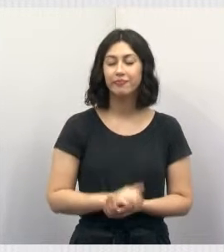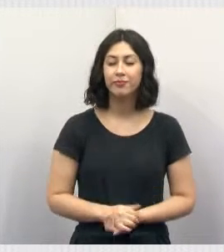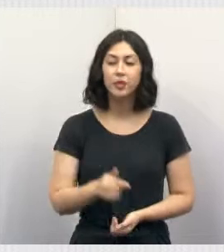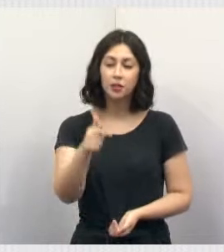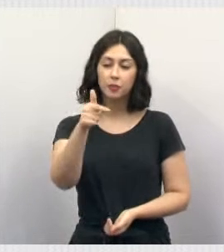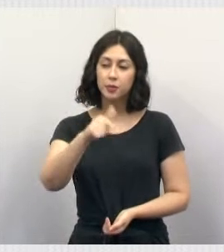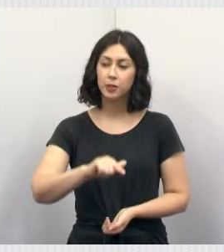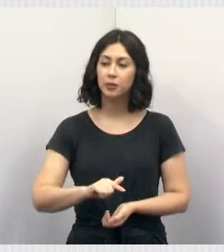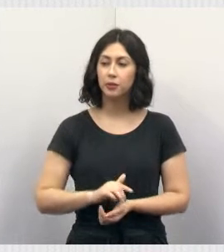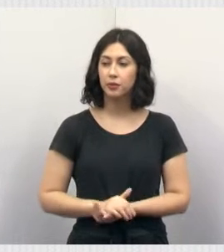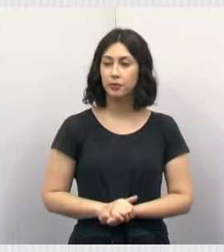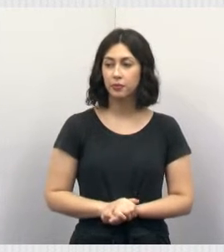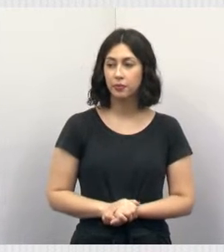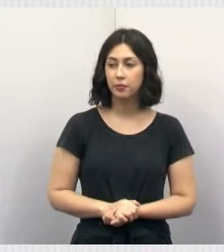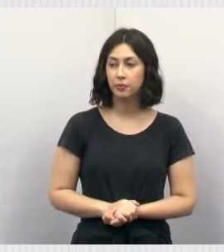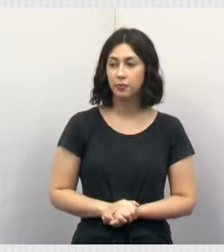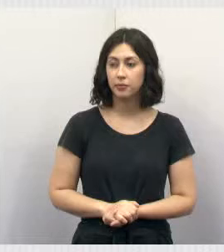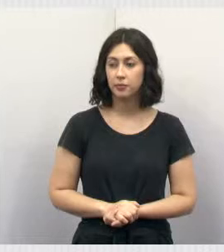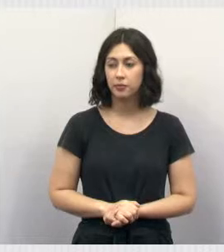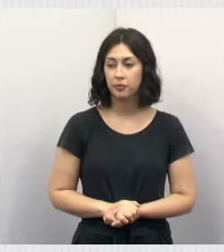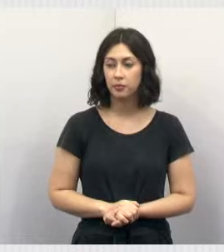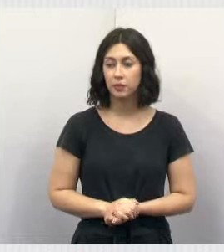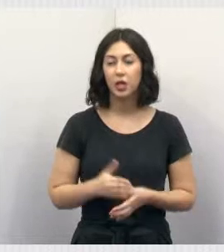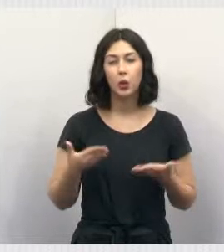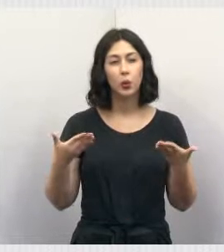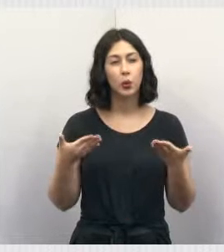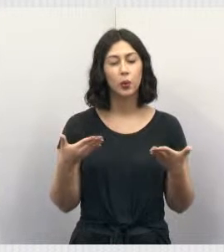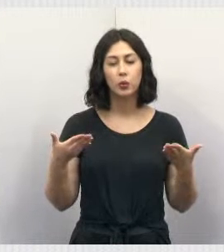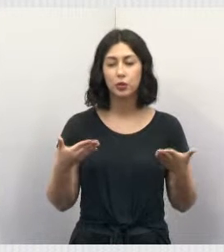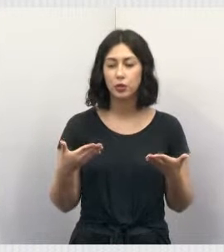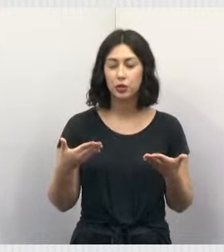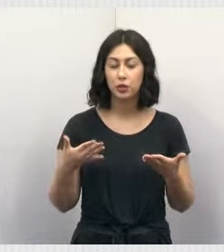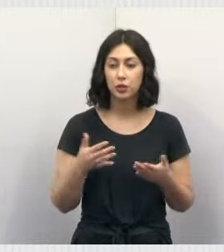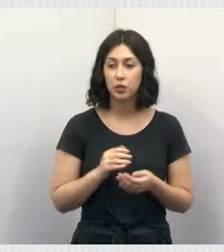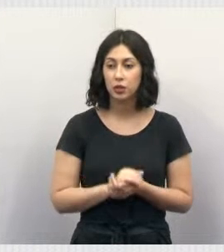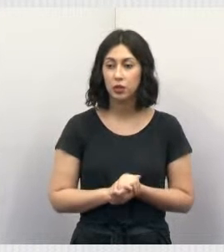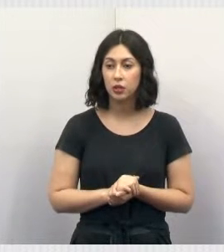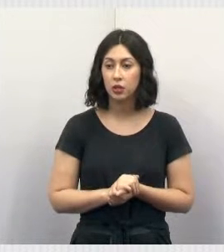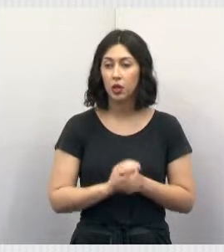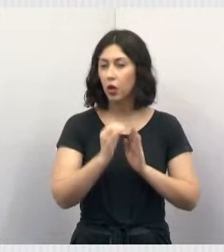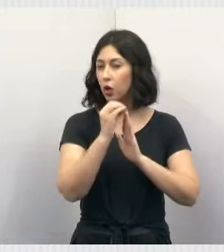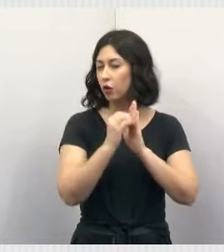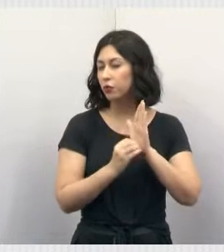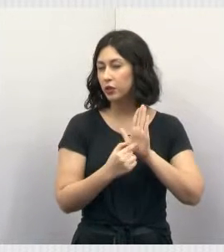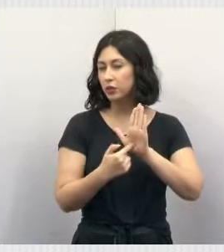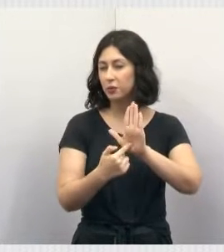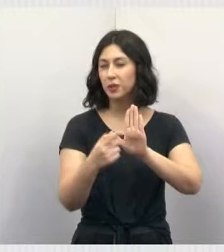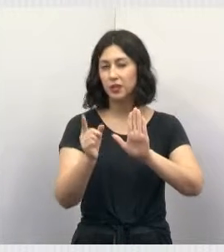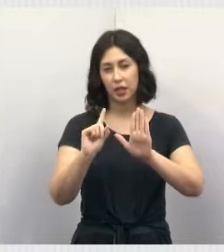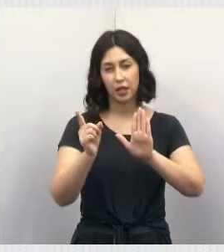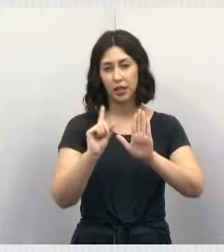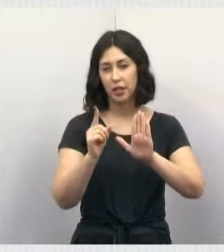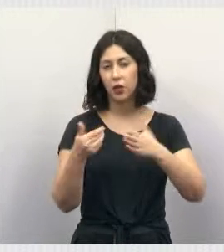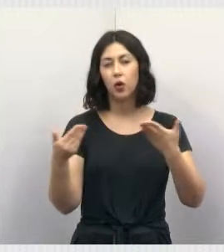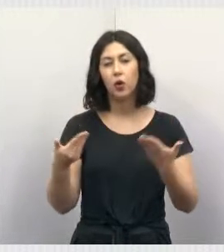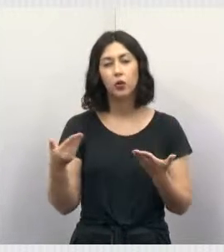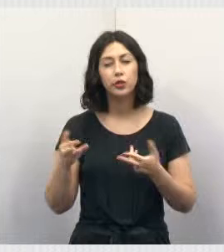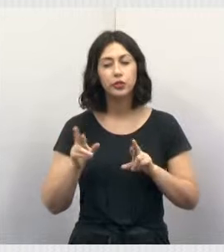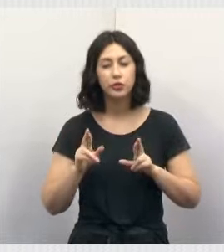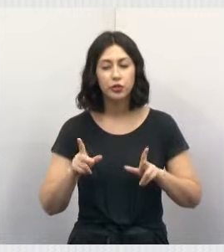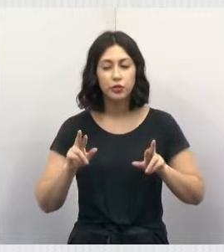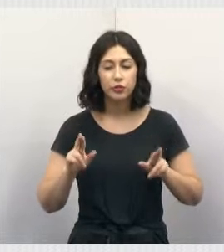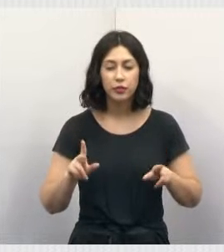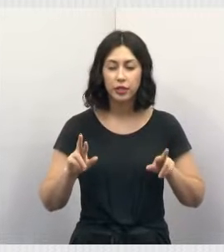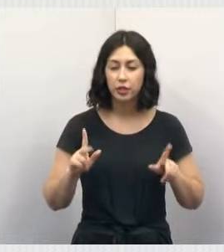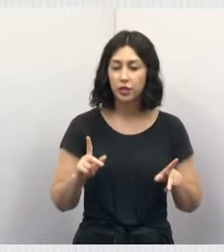O próximo slide. Gente, eu não vou colocar hoje os ofícios da semana. Vou fazer um pouquinho diferente